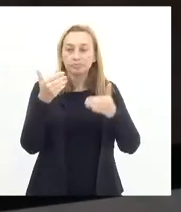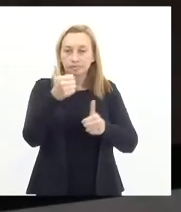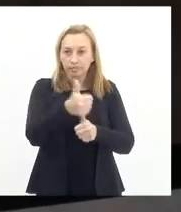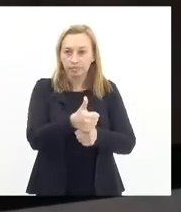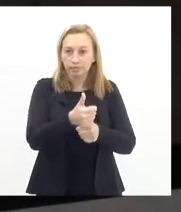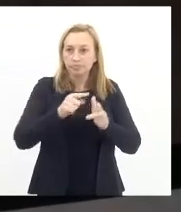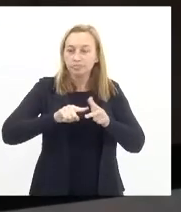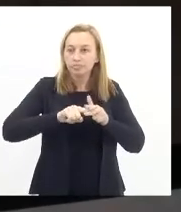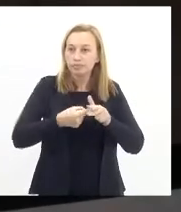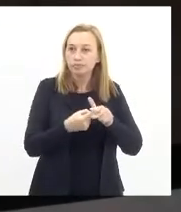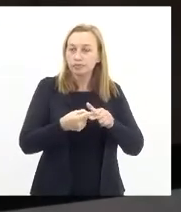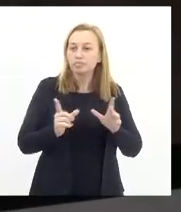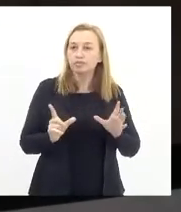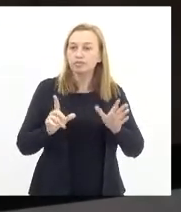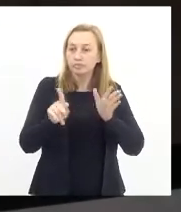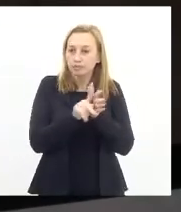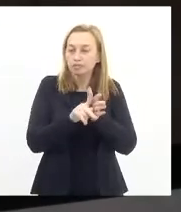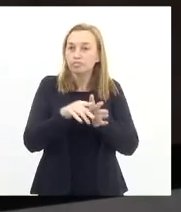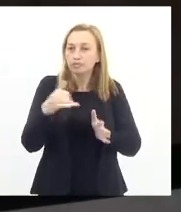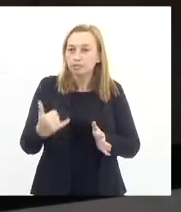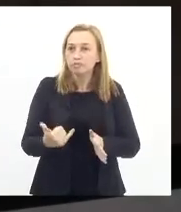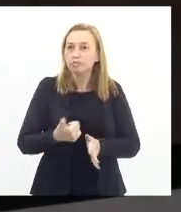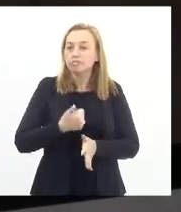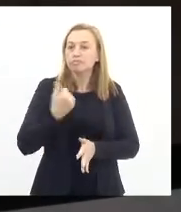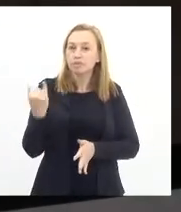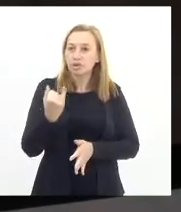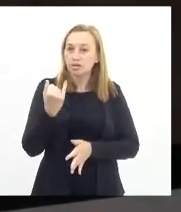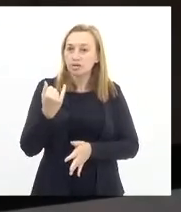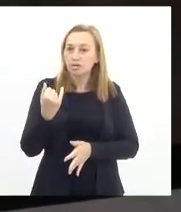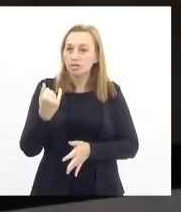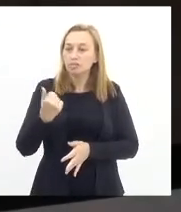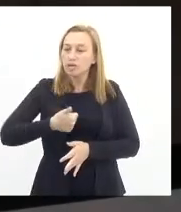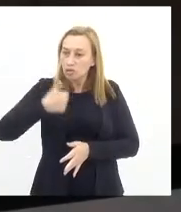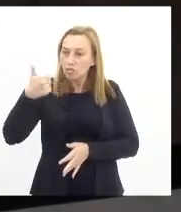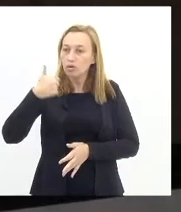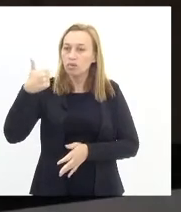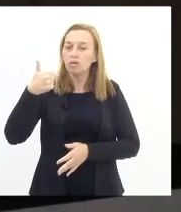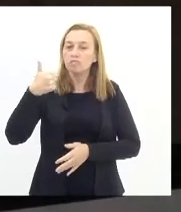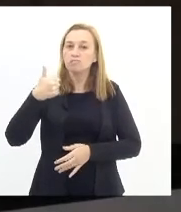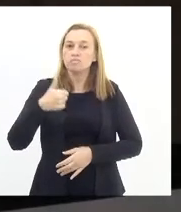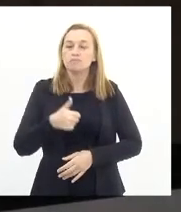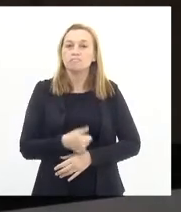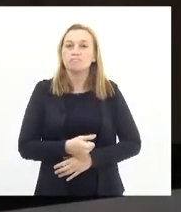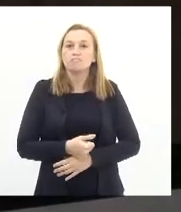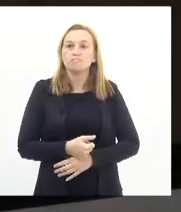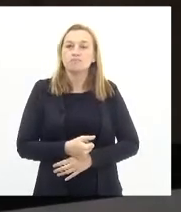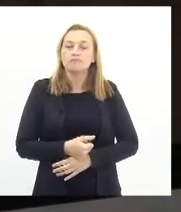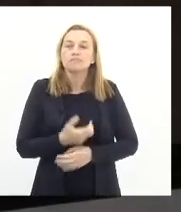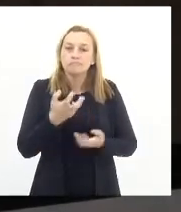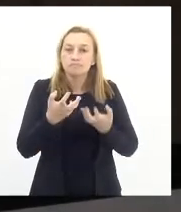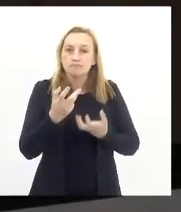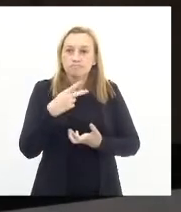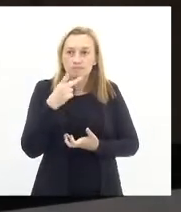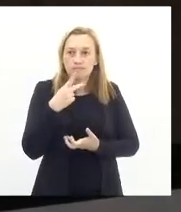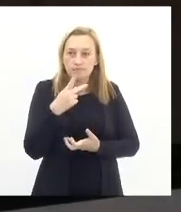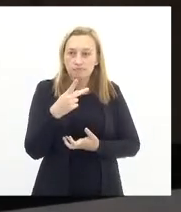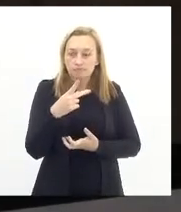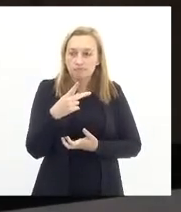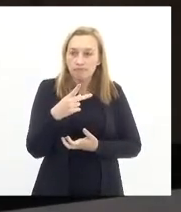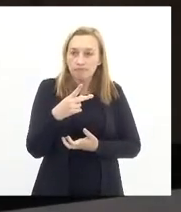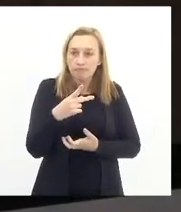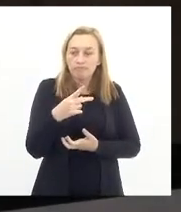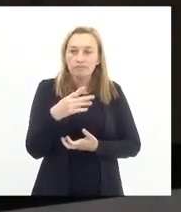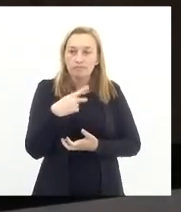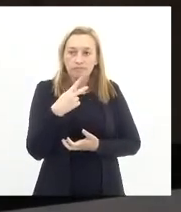ajustou o projeto melhorou muito e eu quero dizer que acabei emitindo um parecer